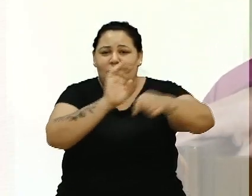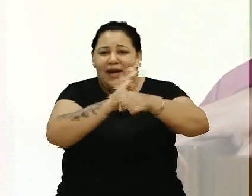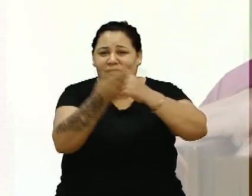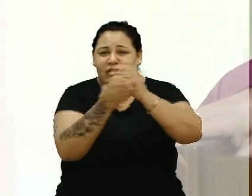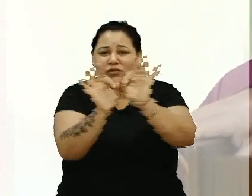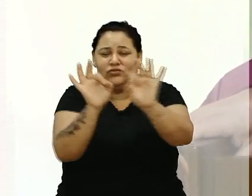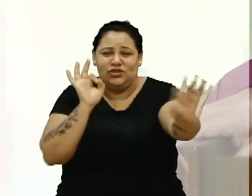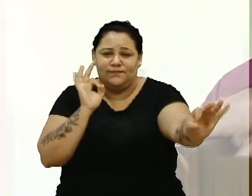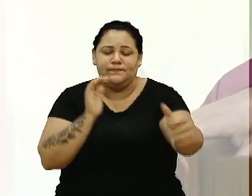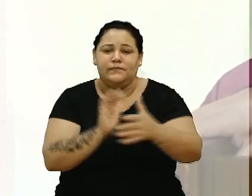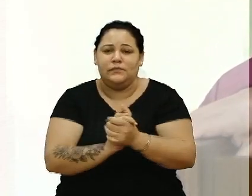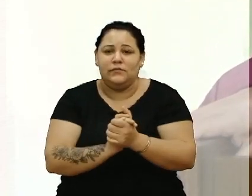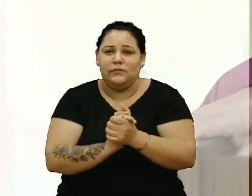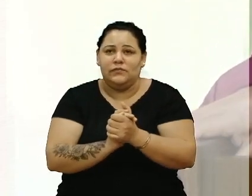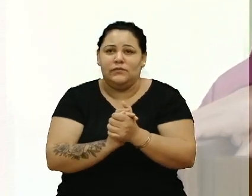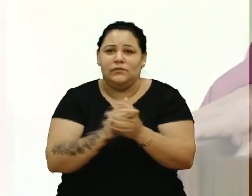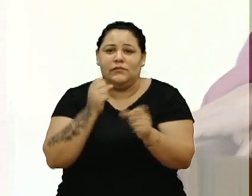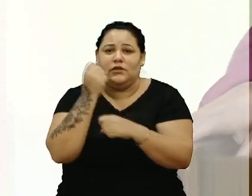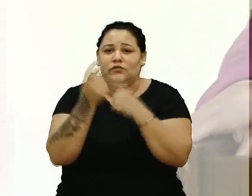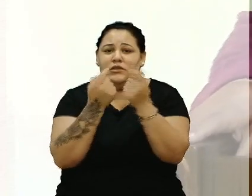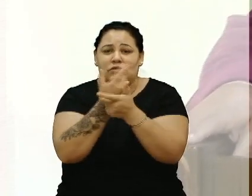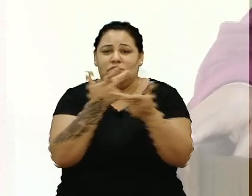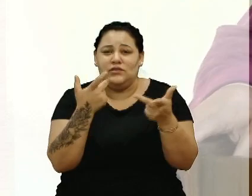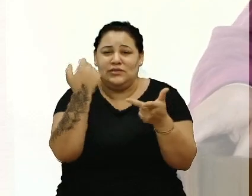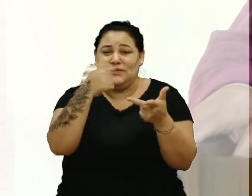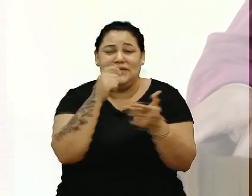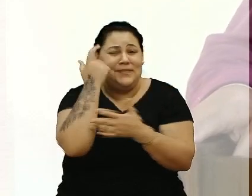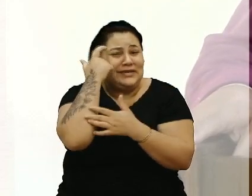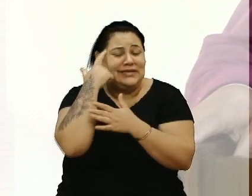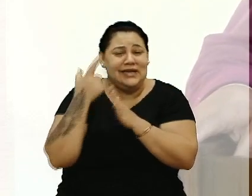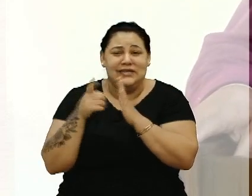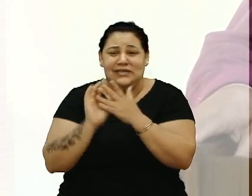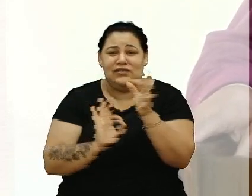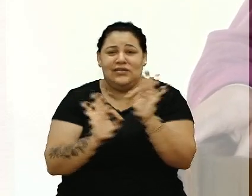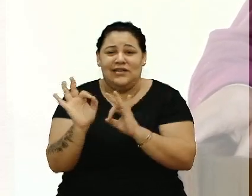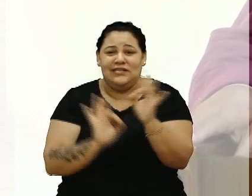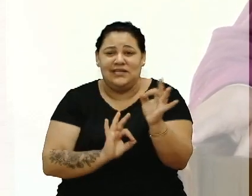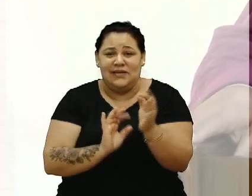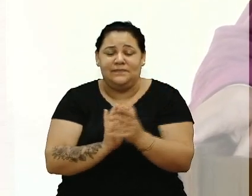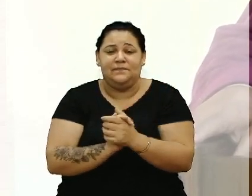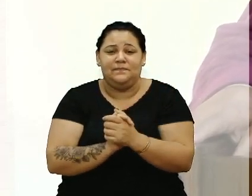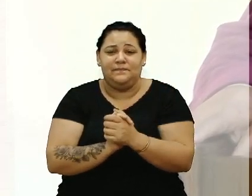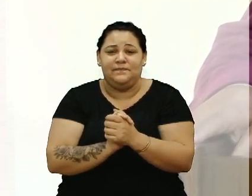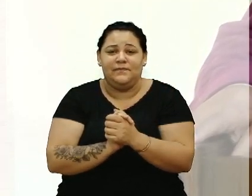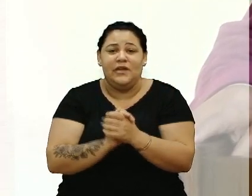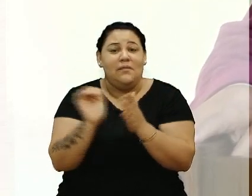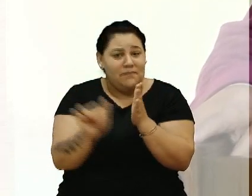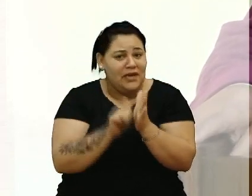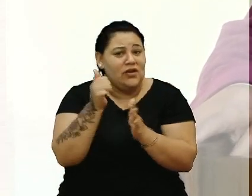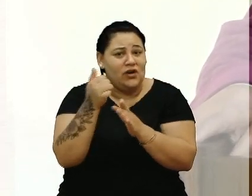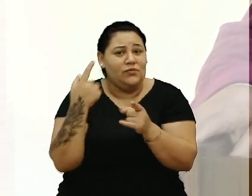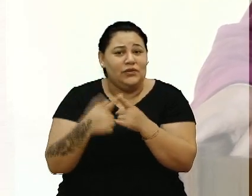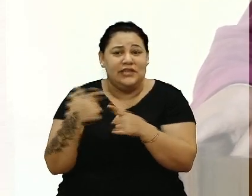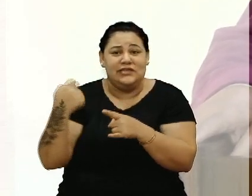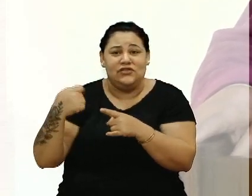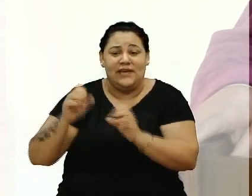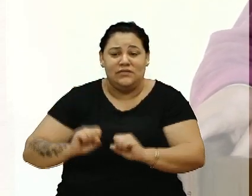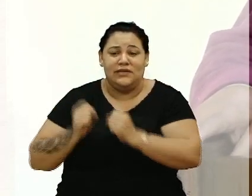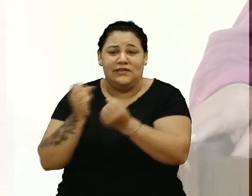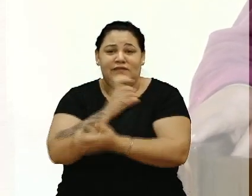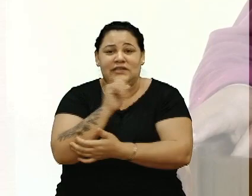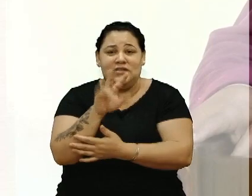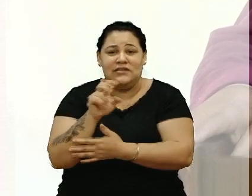distância. Algumas coisas têm que ser pensado, têm que ser pensado antes. Se nós tivéssemos uma defesa civil